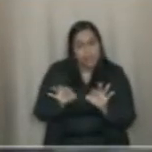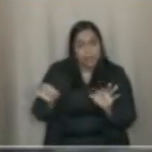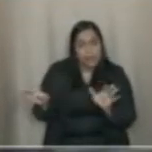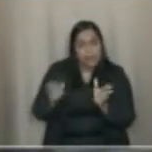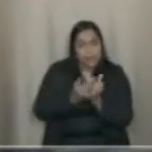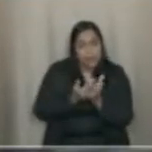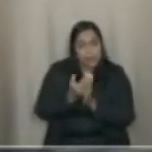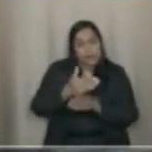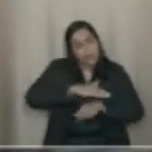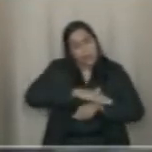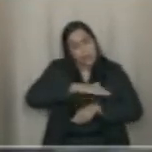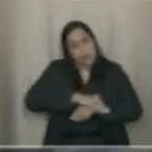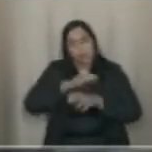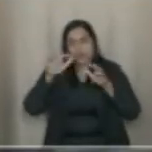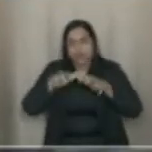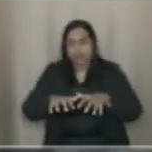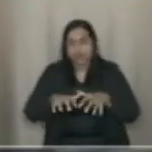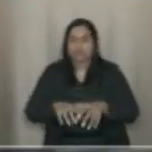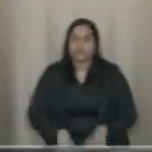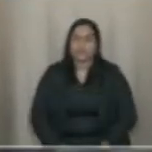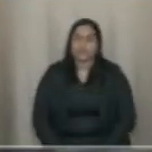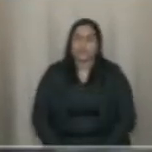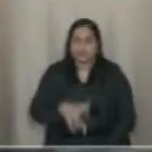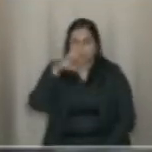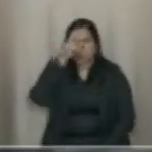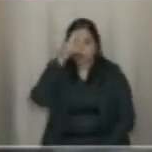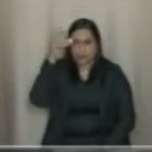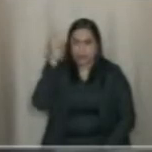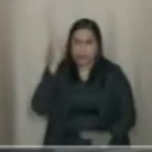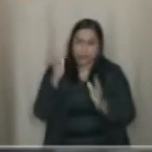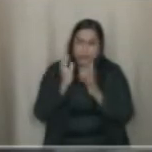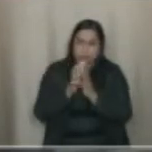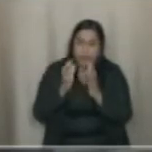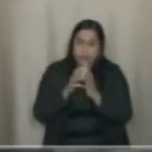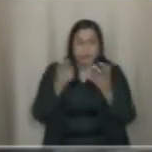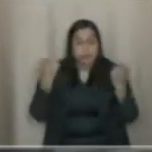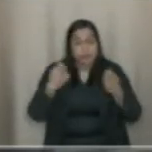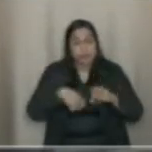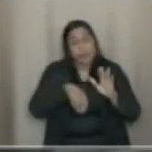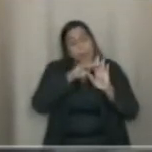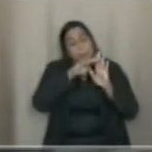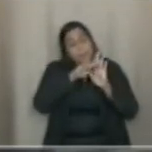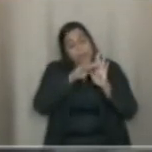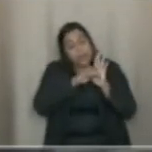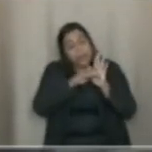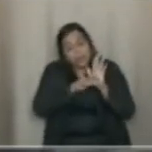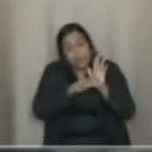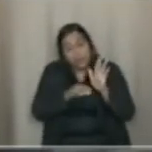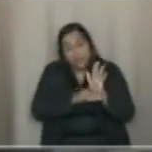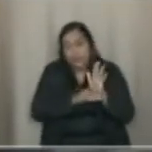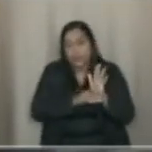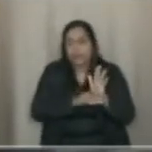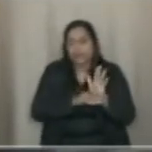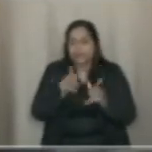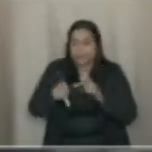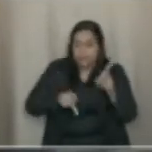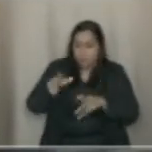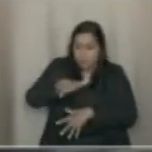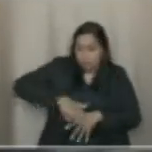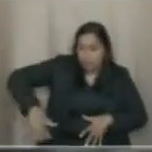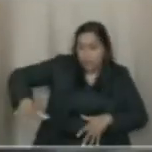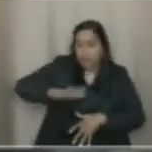por exemplo, que a Prefeitura do Recife tenha um plano de contingência que toda a população